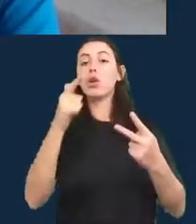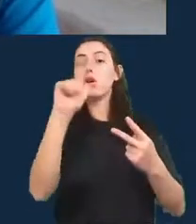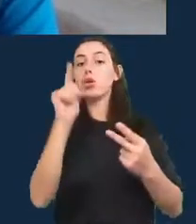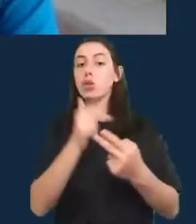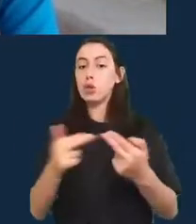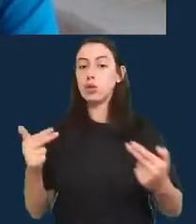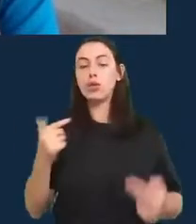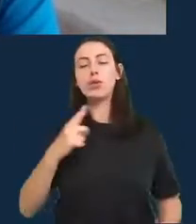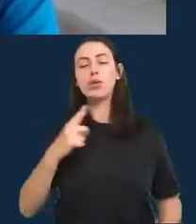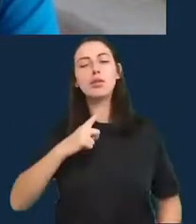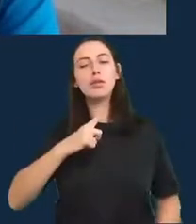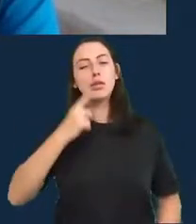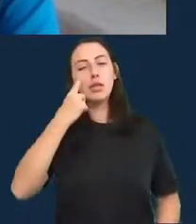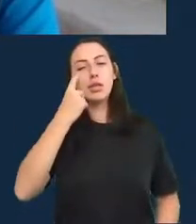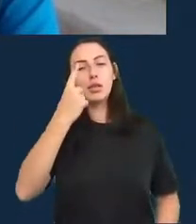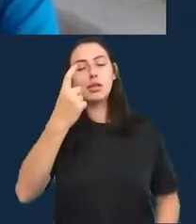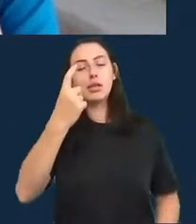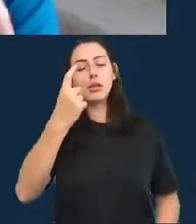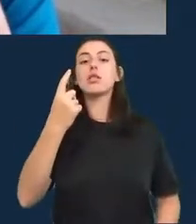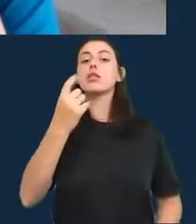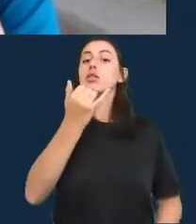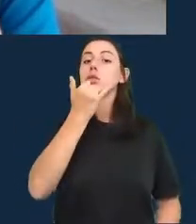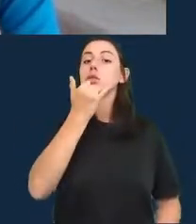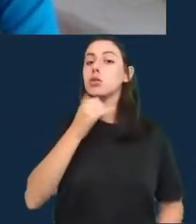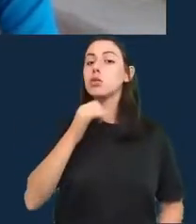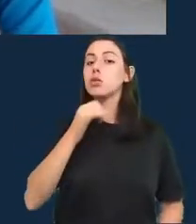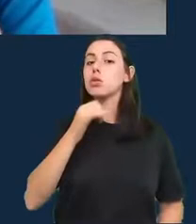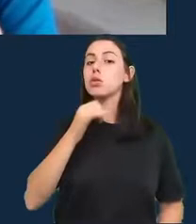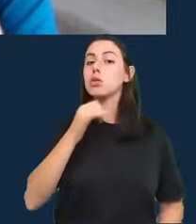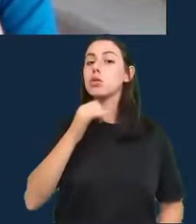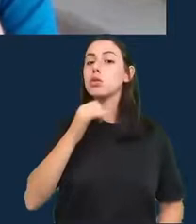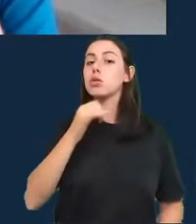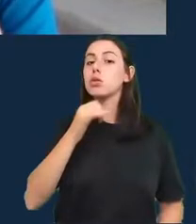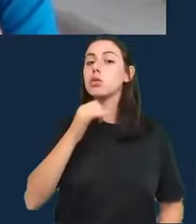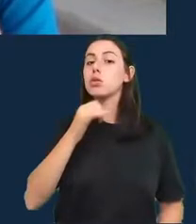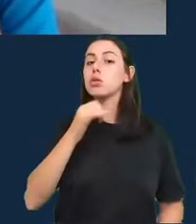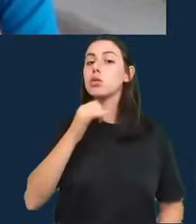censura censorship censura e também